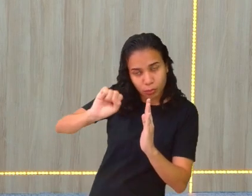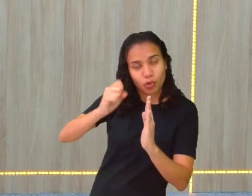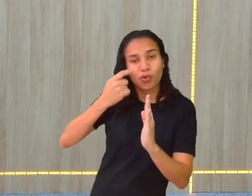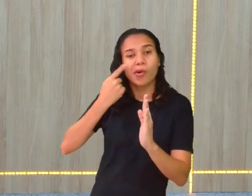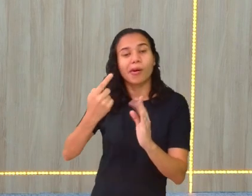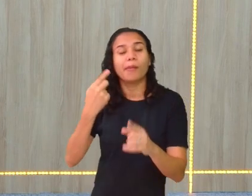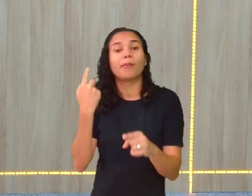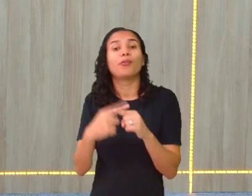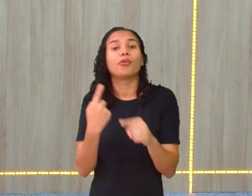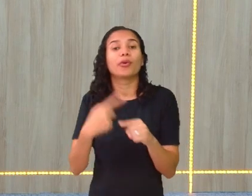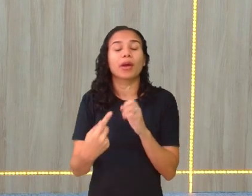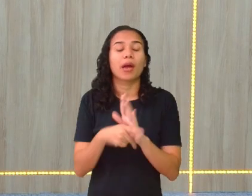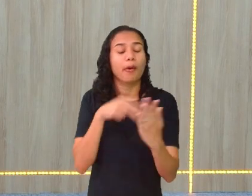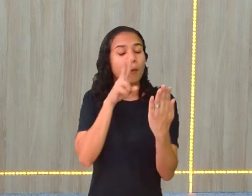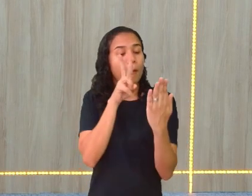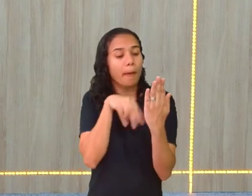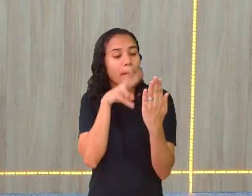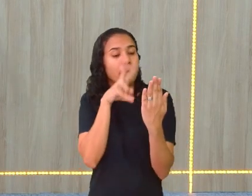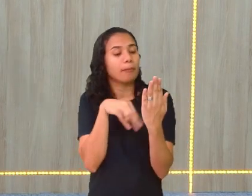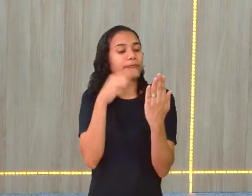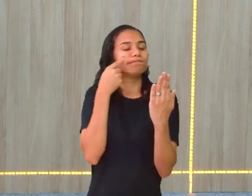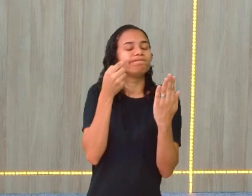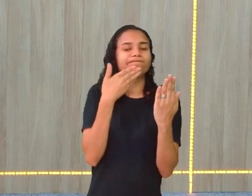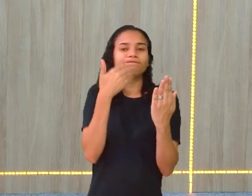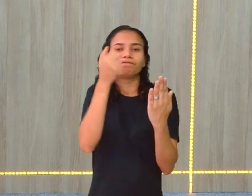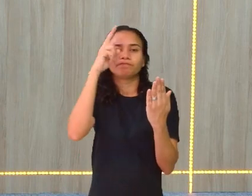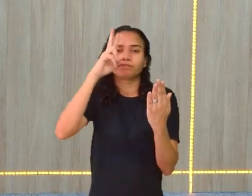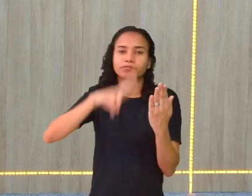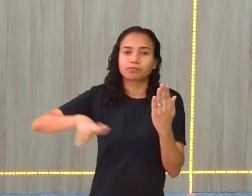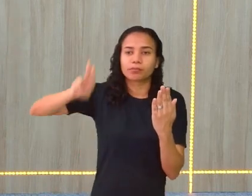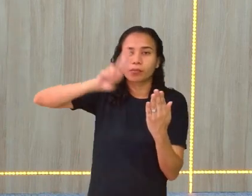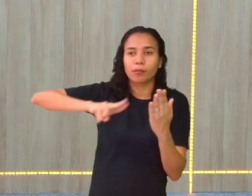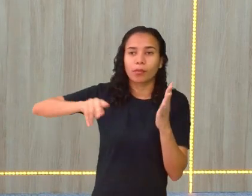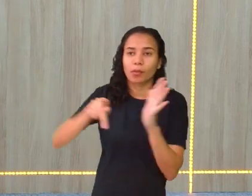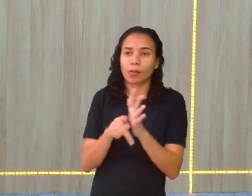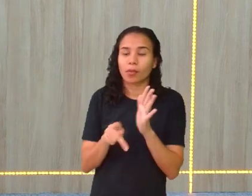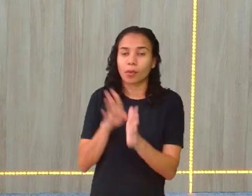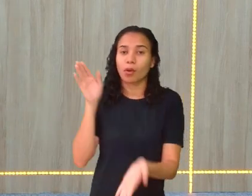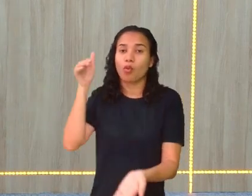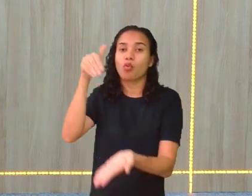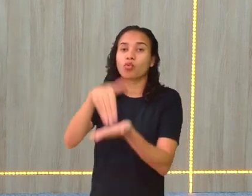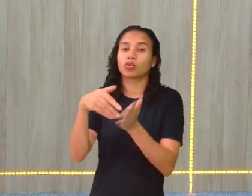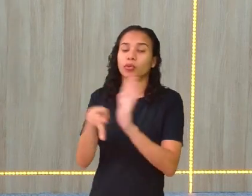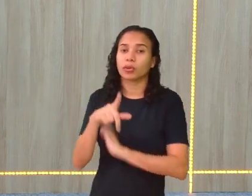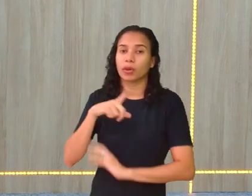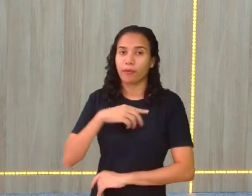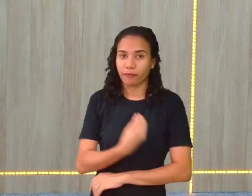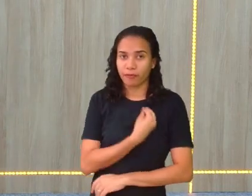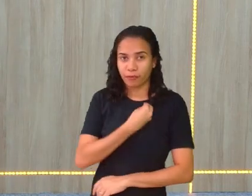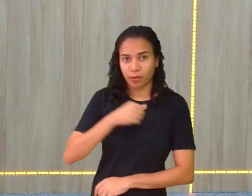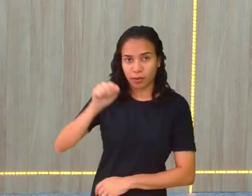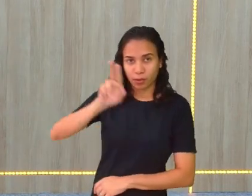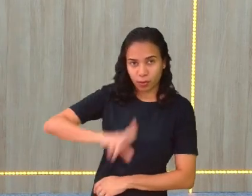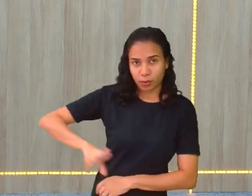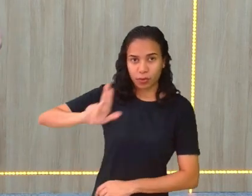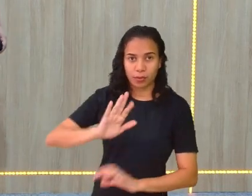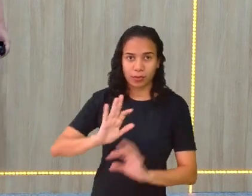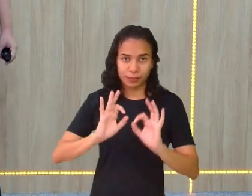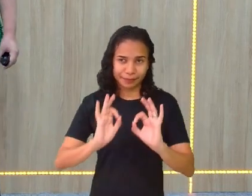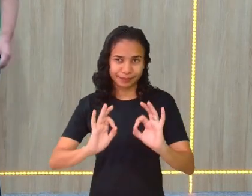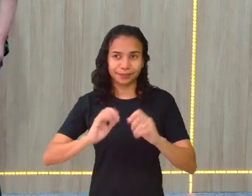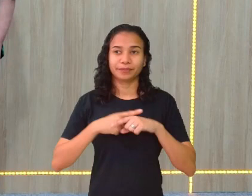por quê? Porque a minha leitura faz referência à última casa preenchida, tá?